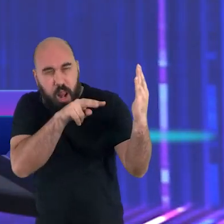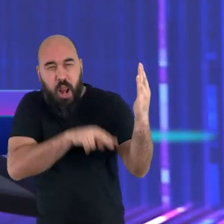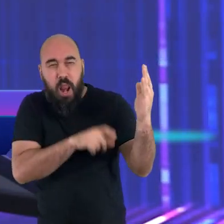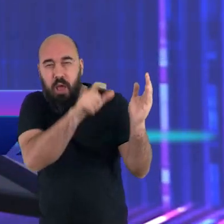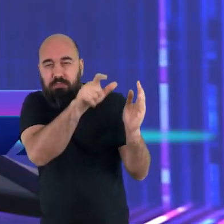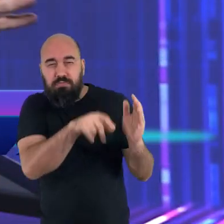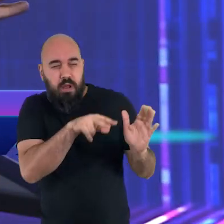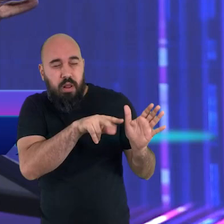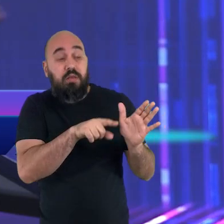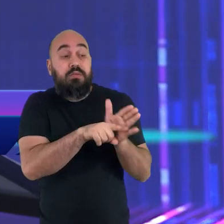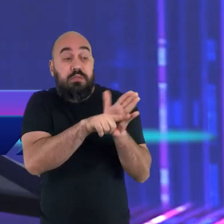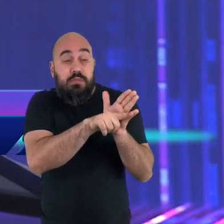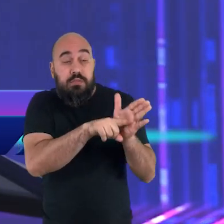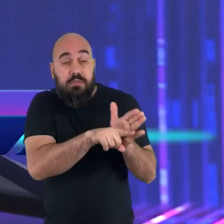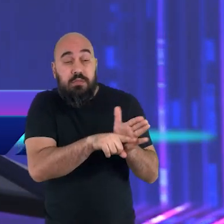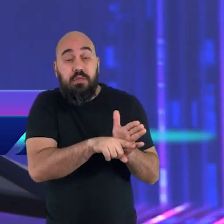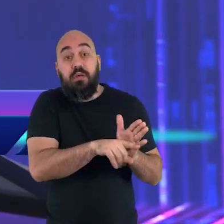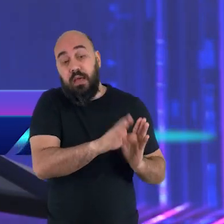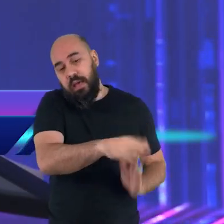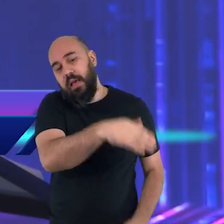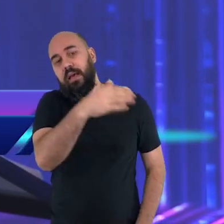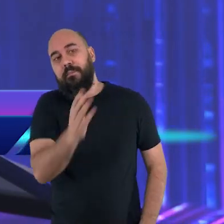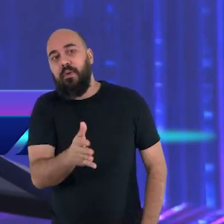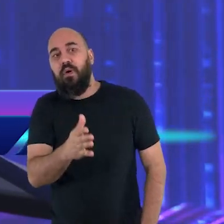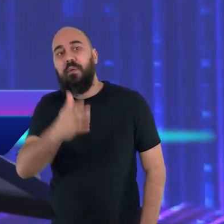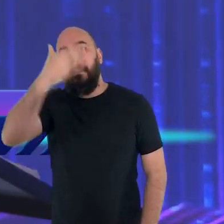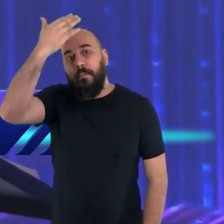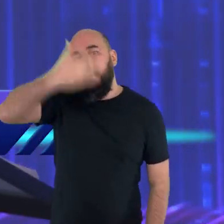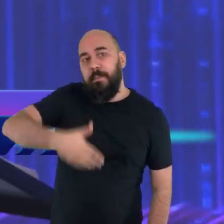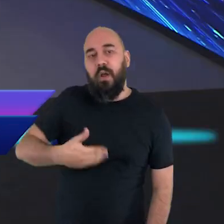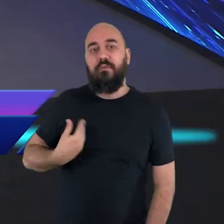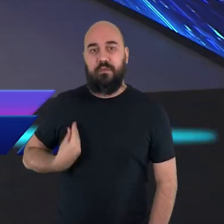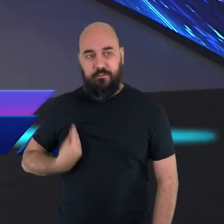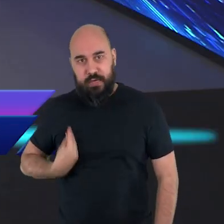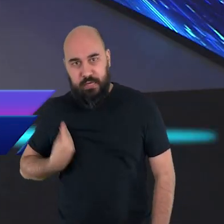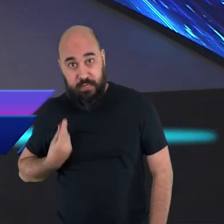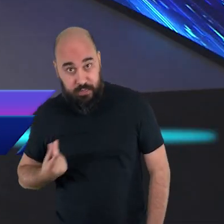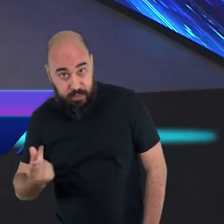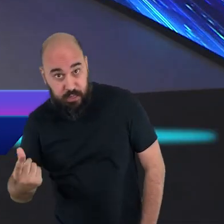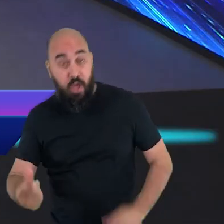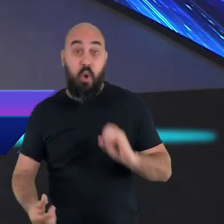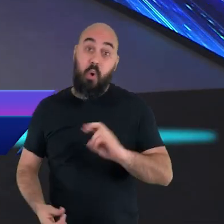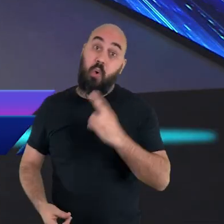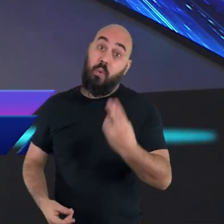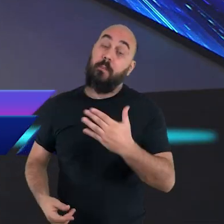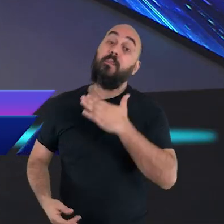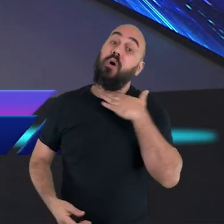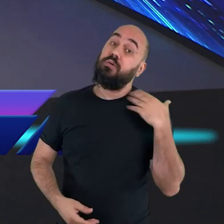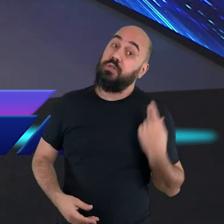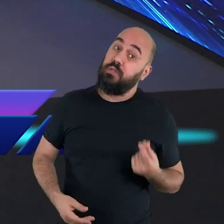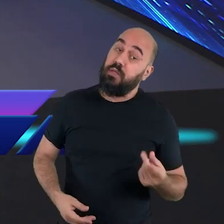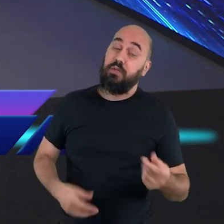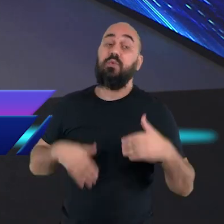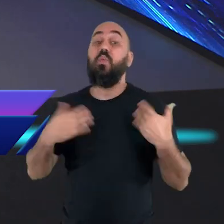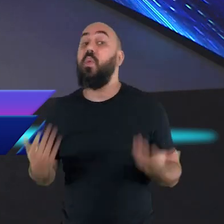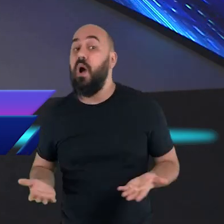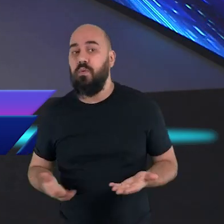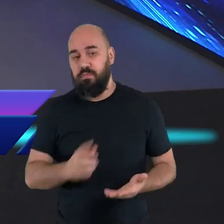de fato, terminará com o mal em todo o mundo. Nesse juízo de investigação,